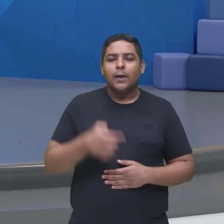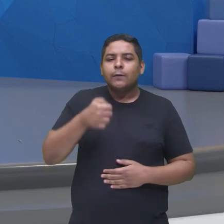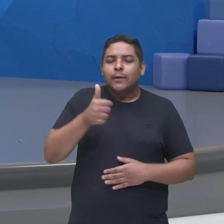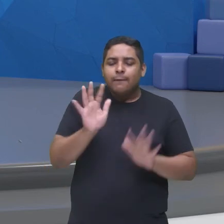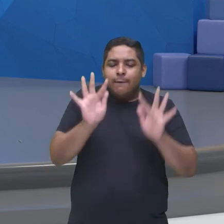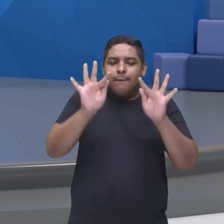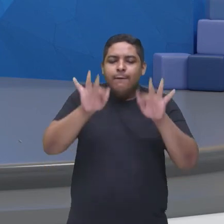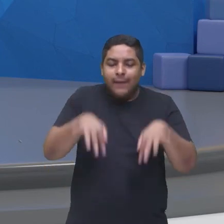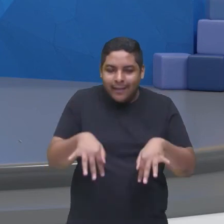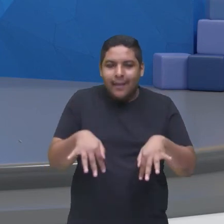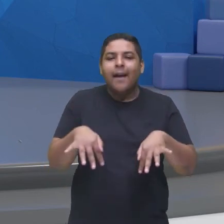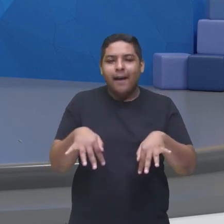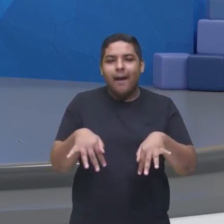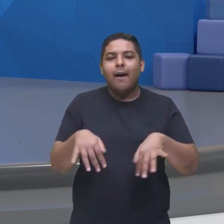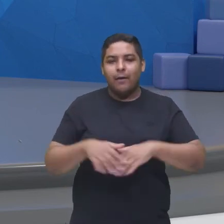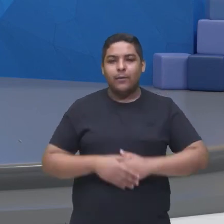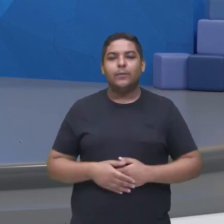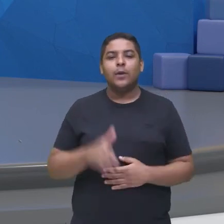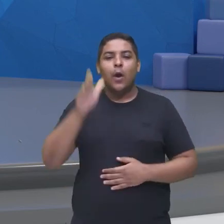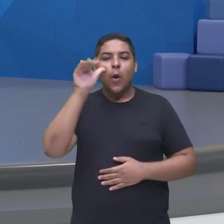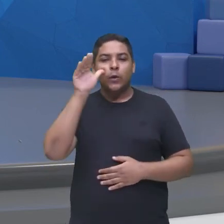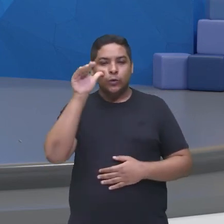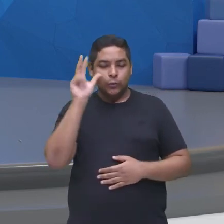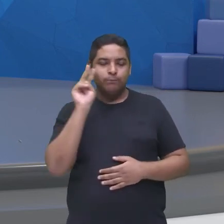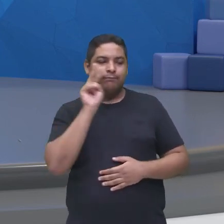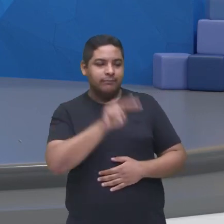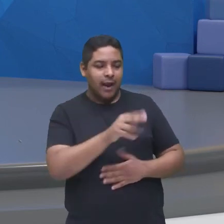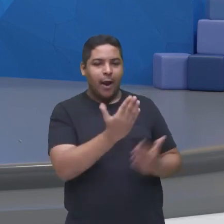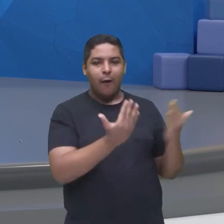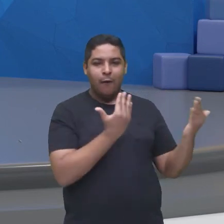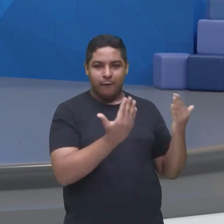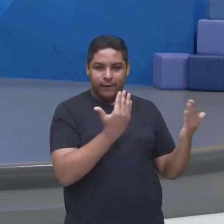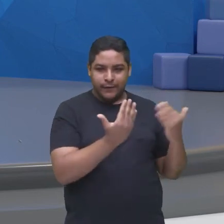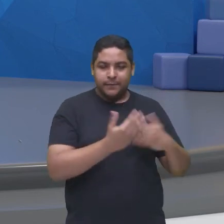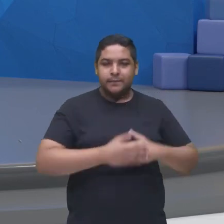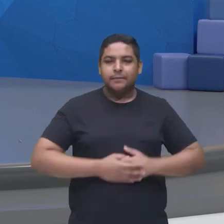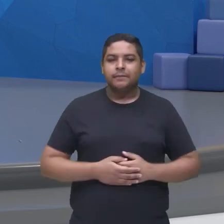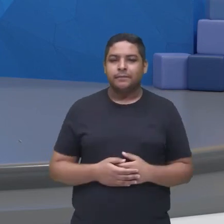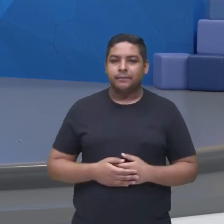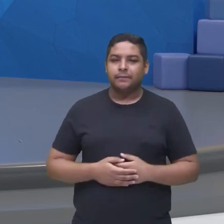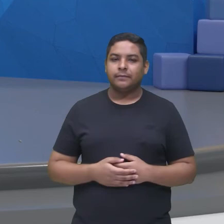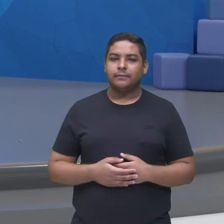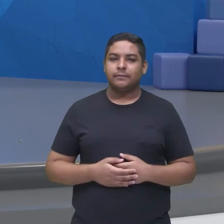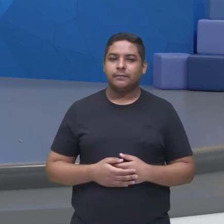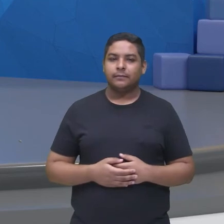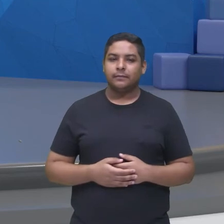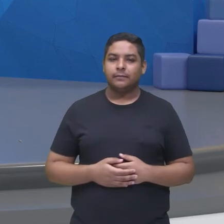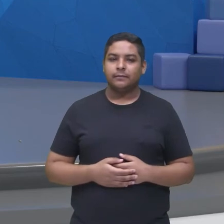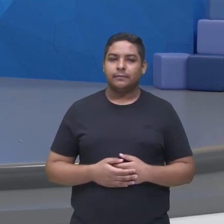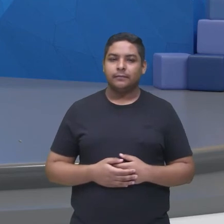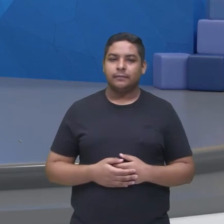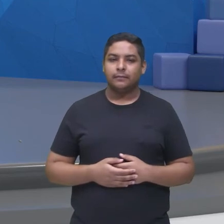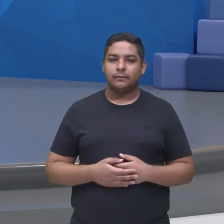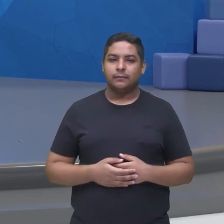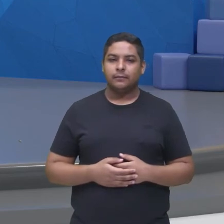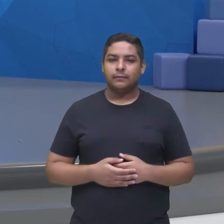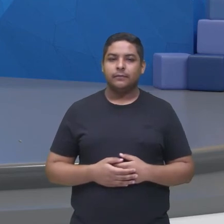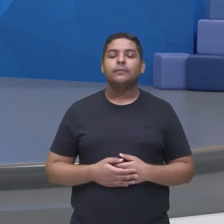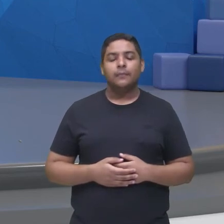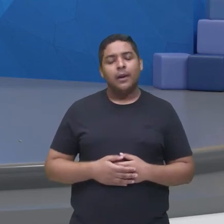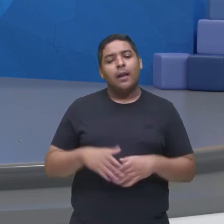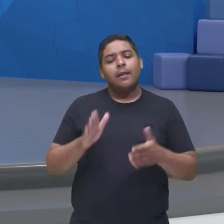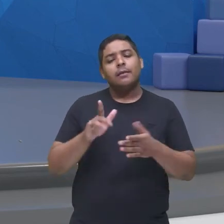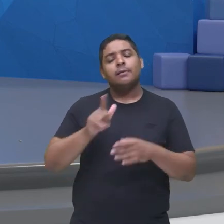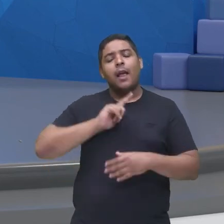final do nosso espia, essa conversa de hoje, né, algumas séries que a gente pode até sugerir, né, que